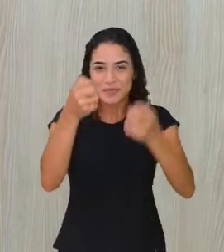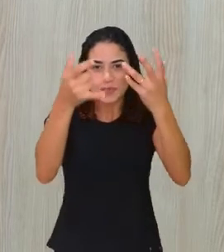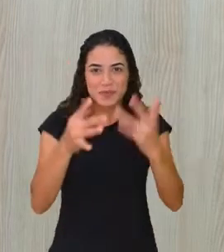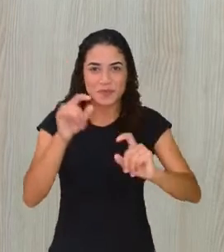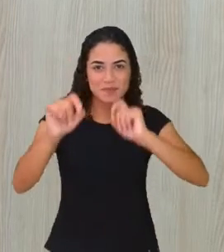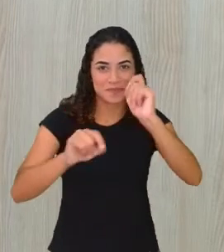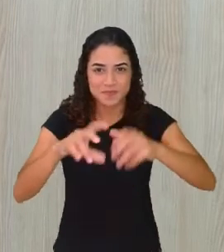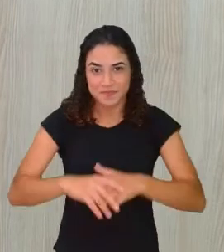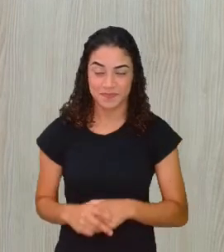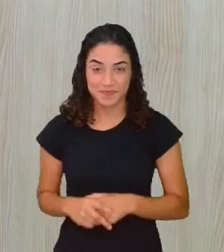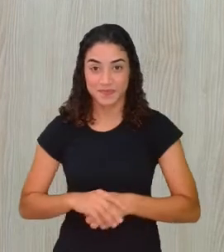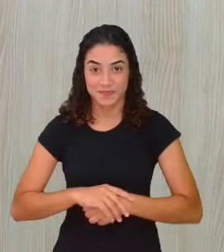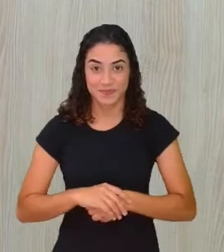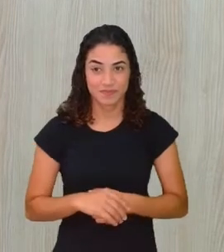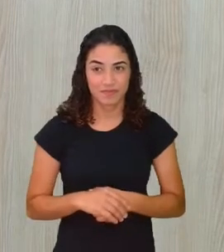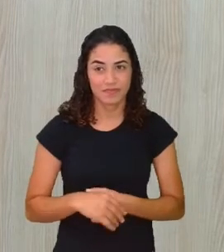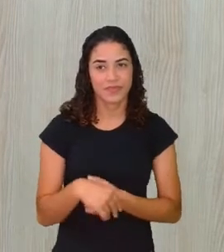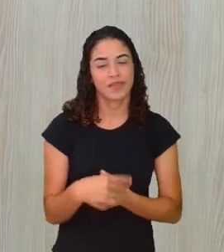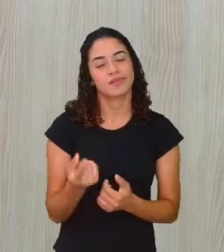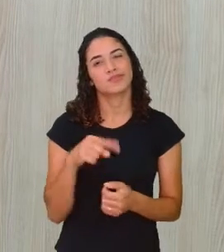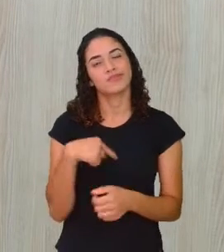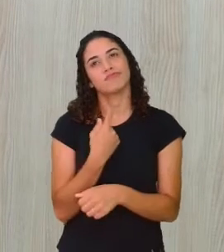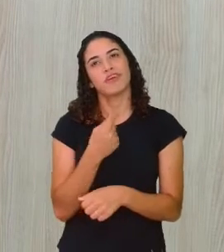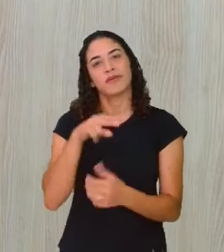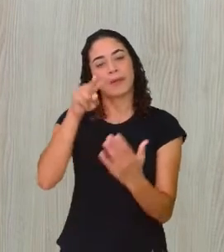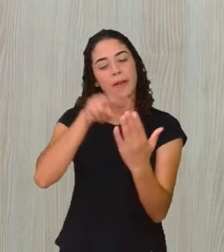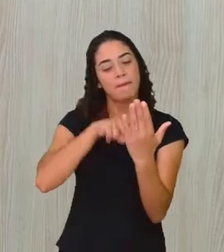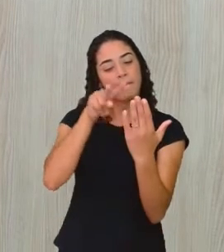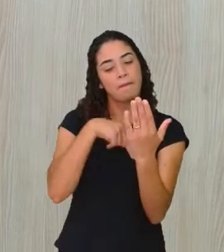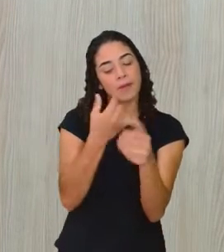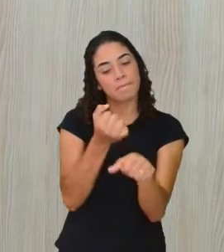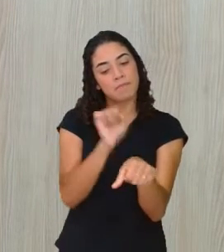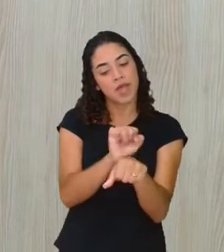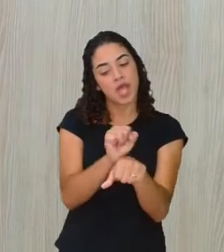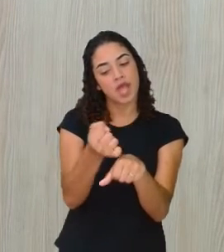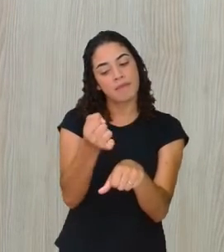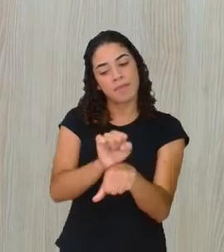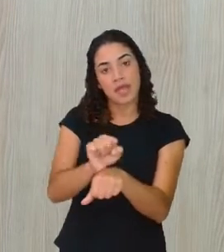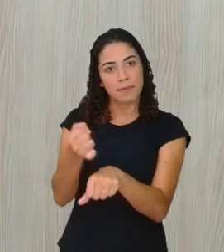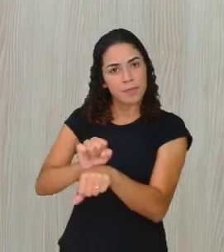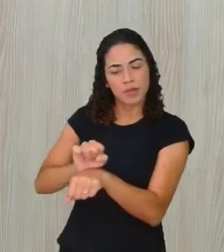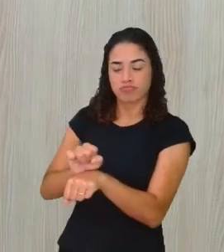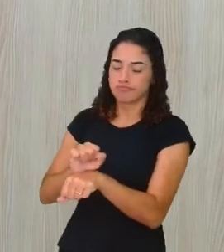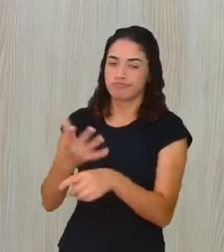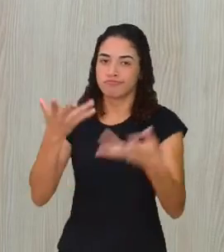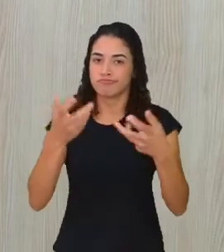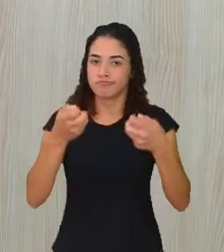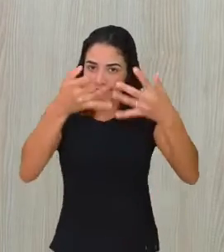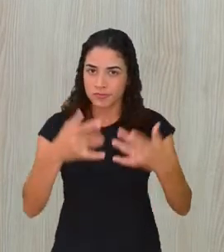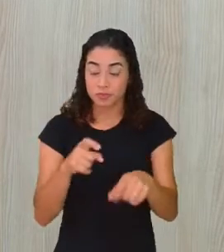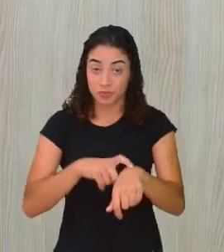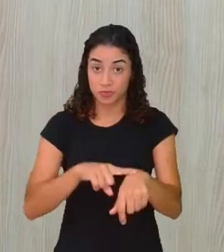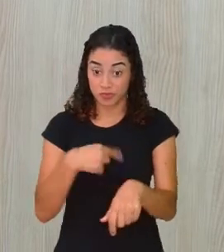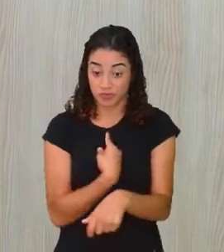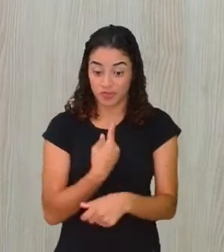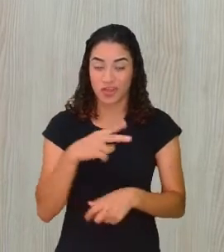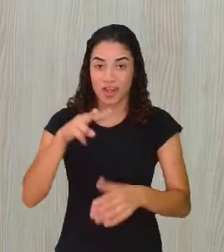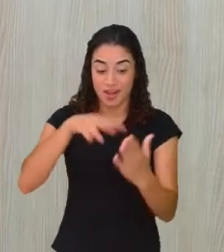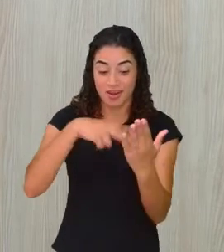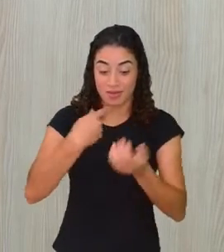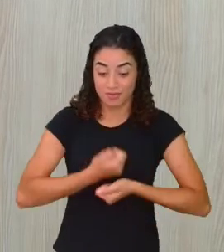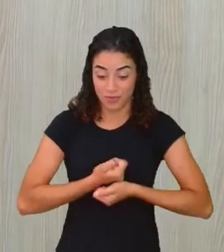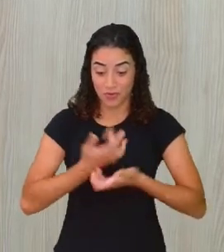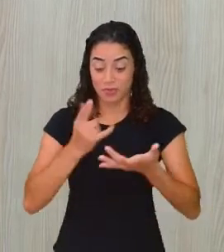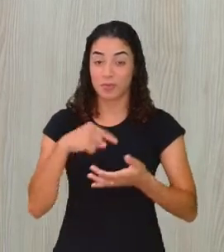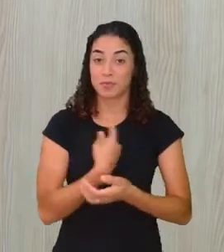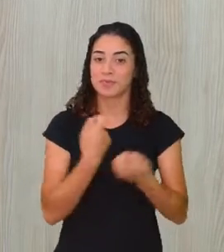das pausas, né? Na leitura. aí, eu queria frisar que quando a gente lê um poema, a gente precisa